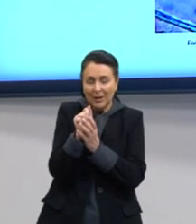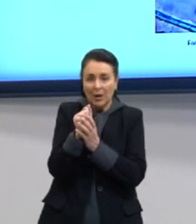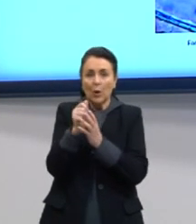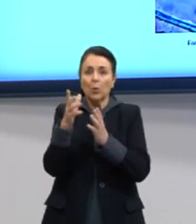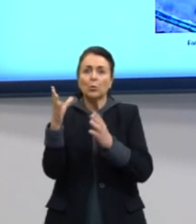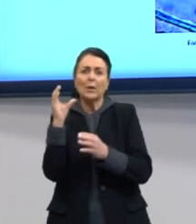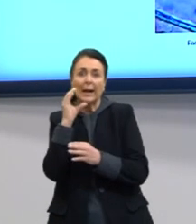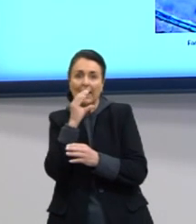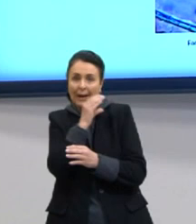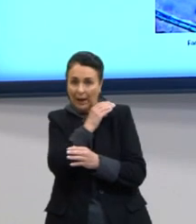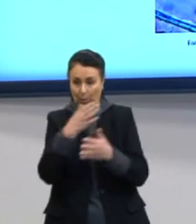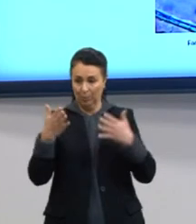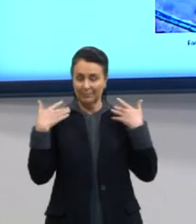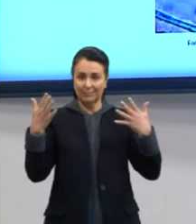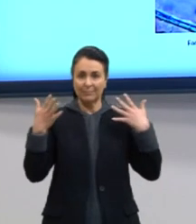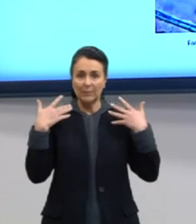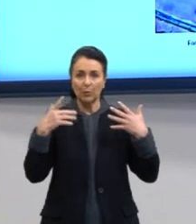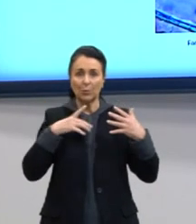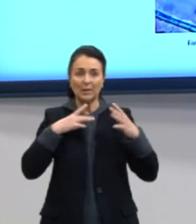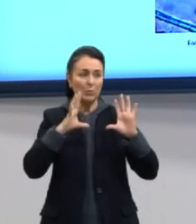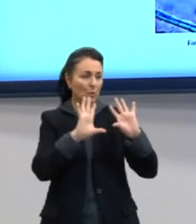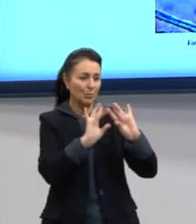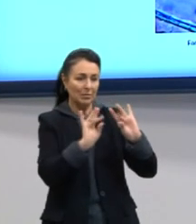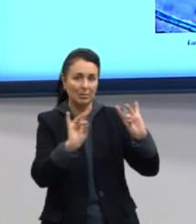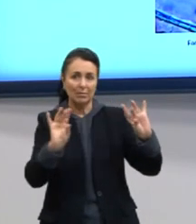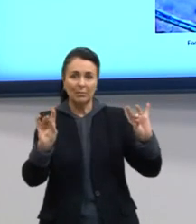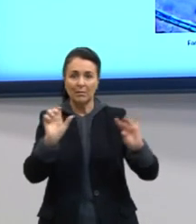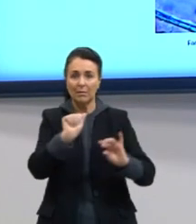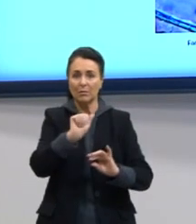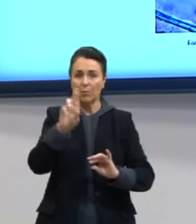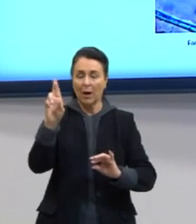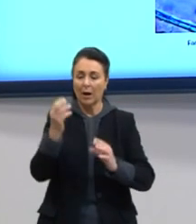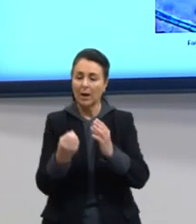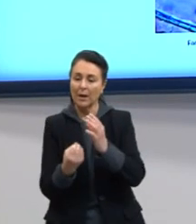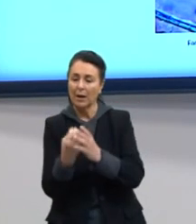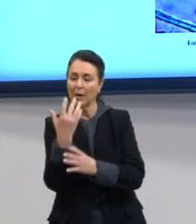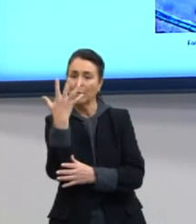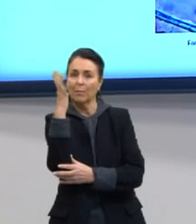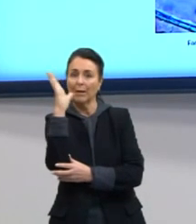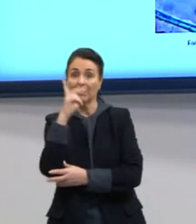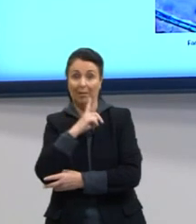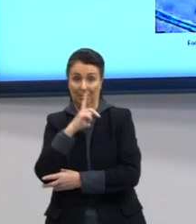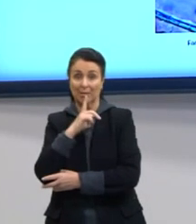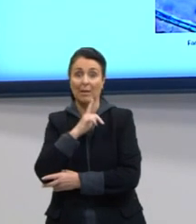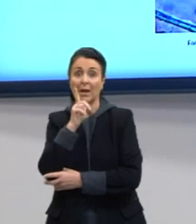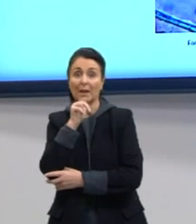fecha. Mas quando está bastante úmido o ar, a planta tem bastante umidade,